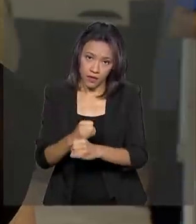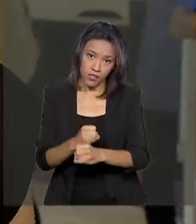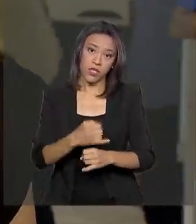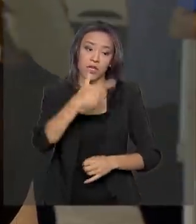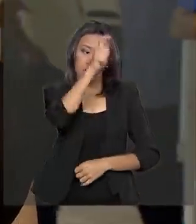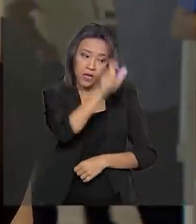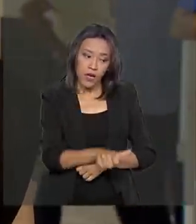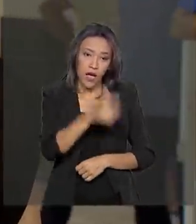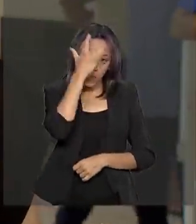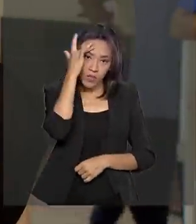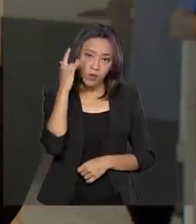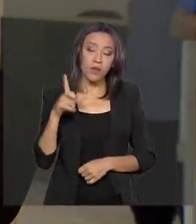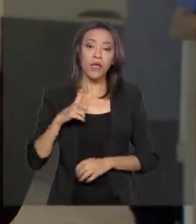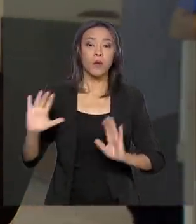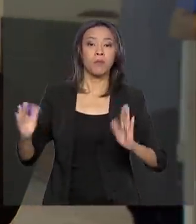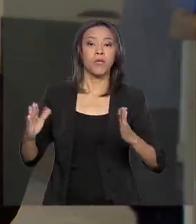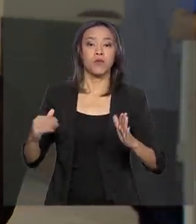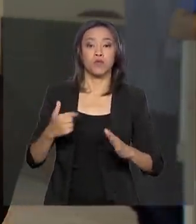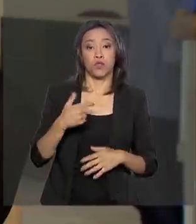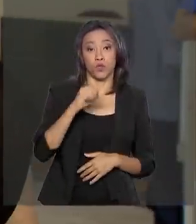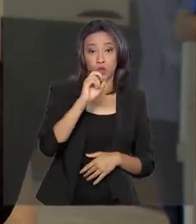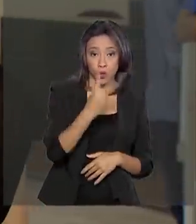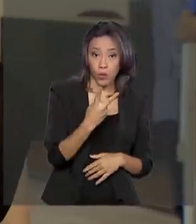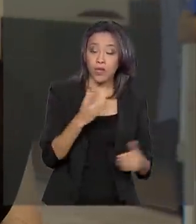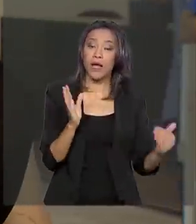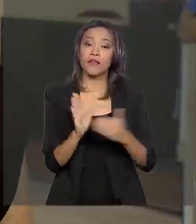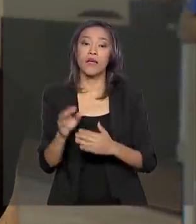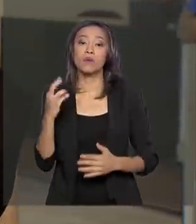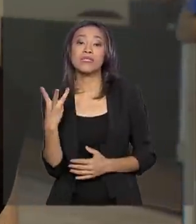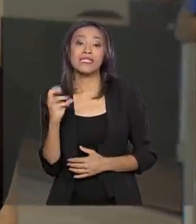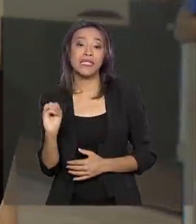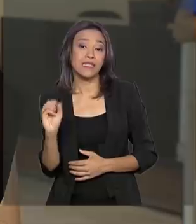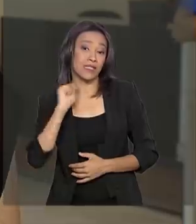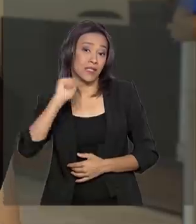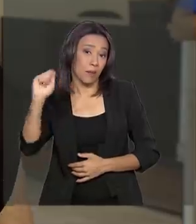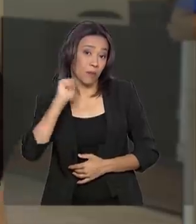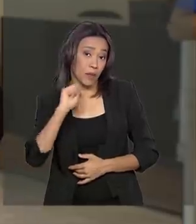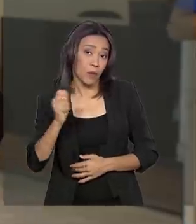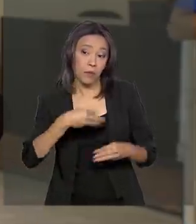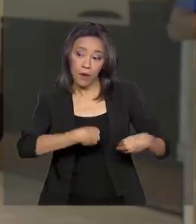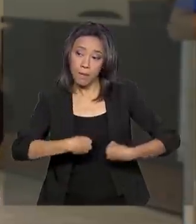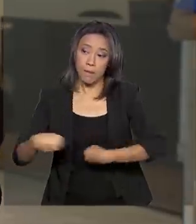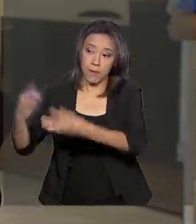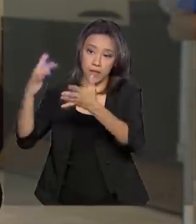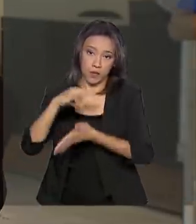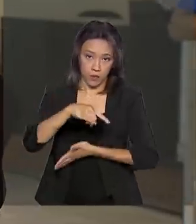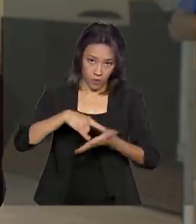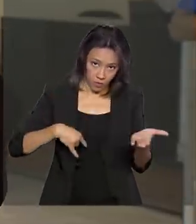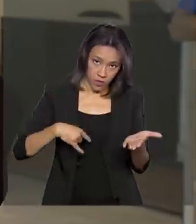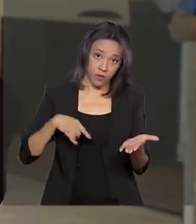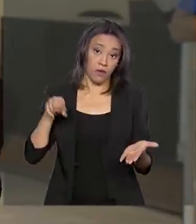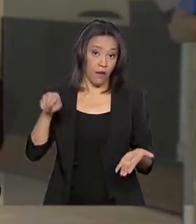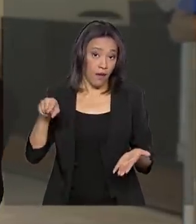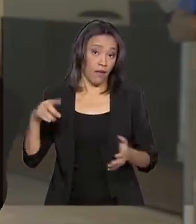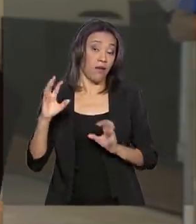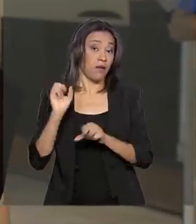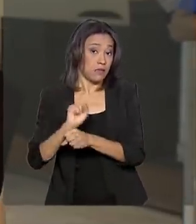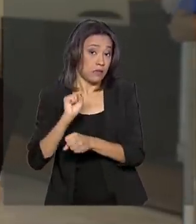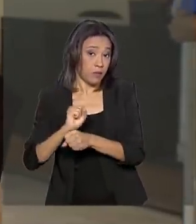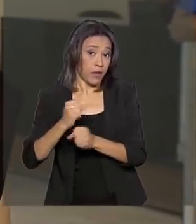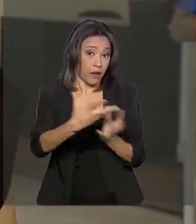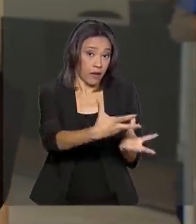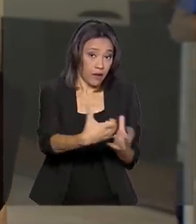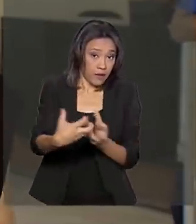contribuinte terá do dia 2 de março ao dia 30 de abril para enviar o documento. A Receita espera receber